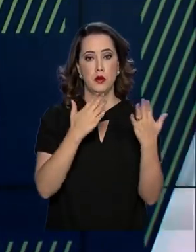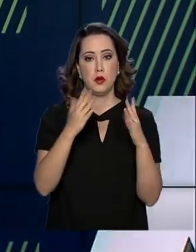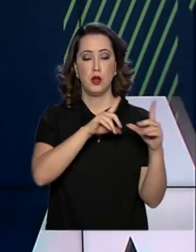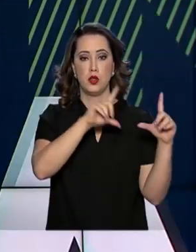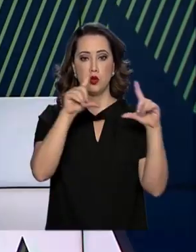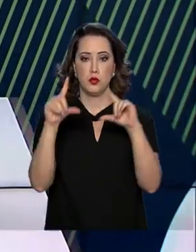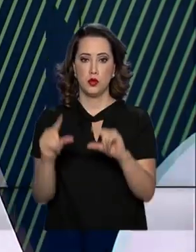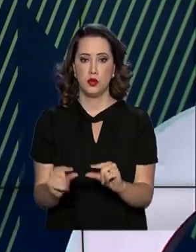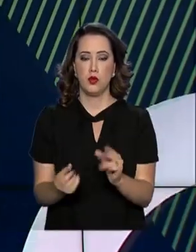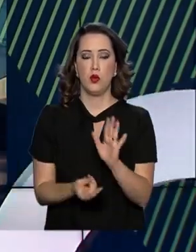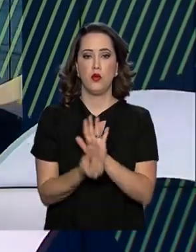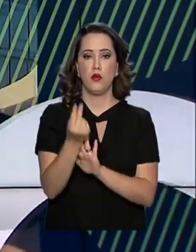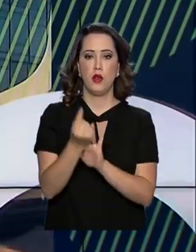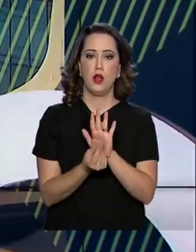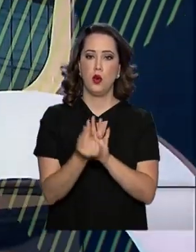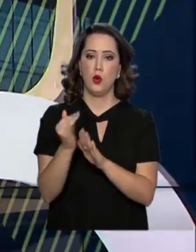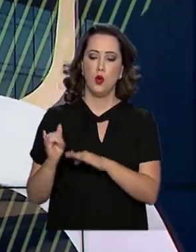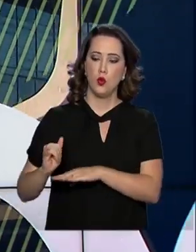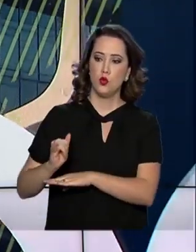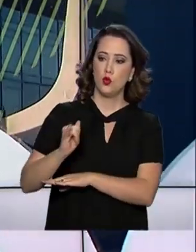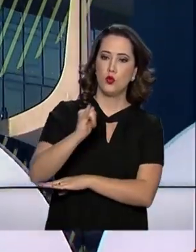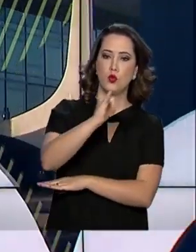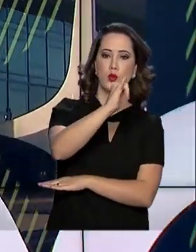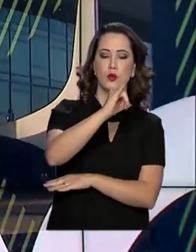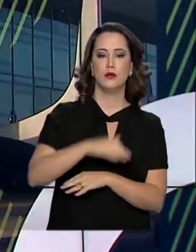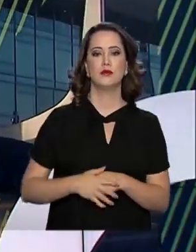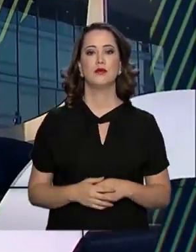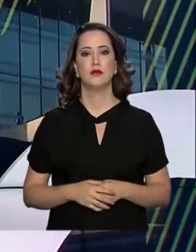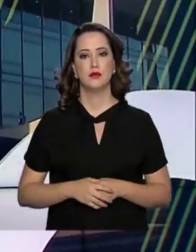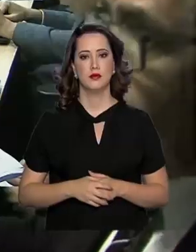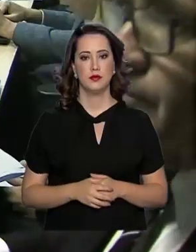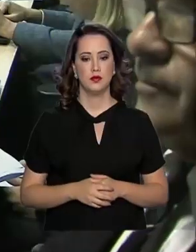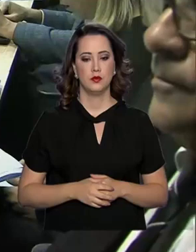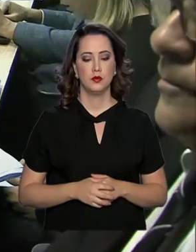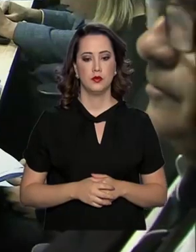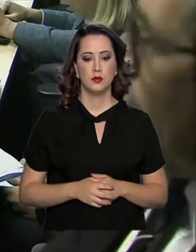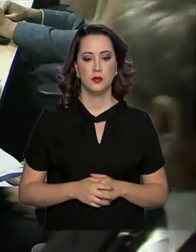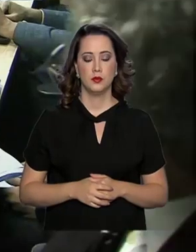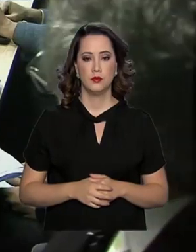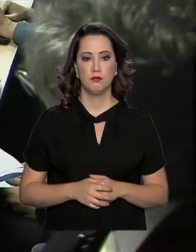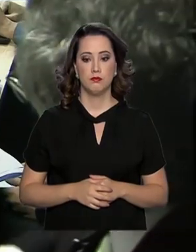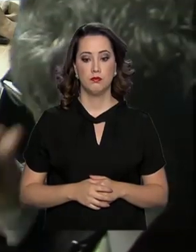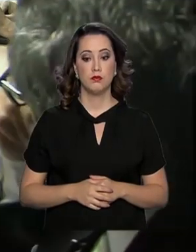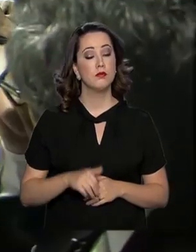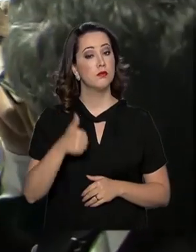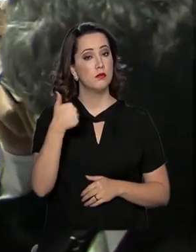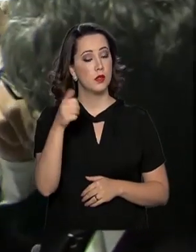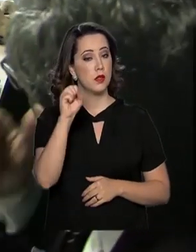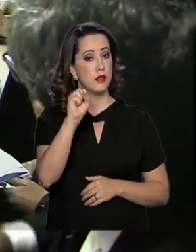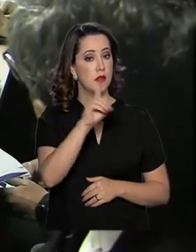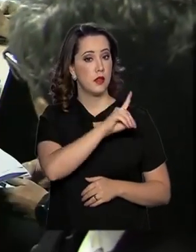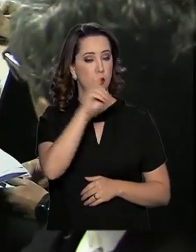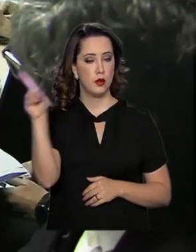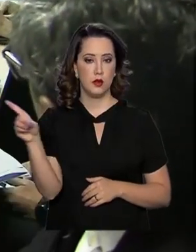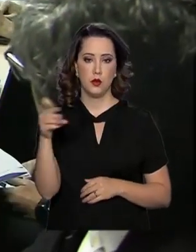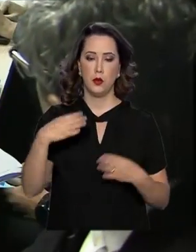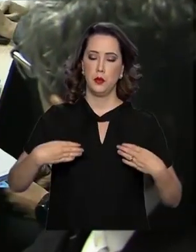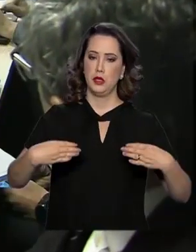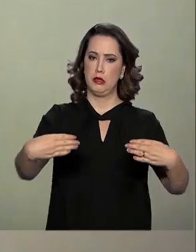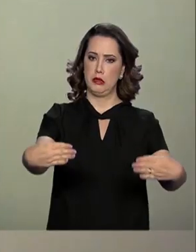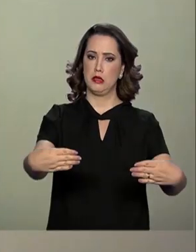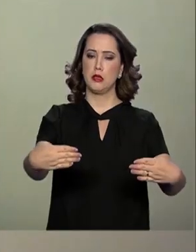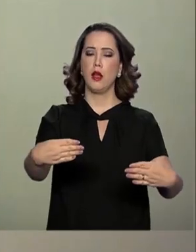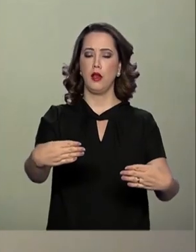previsão de queda no preço das passagens aéreas. Em 180 dias, o Ministério da